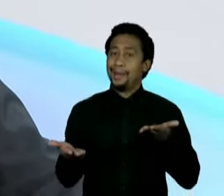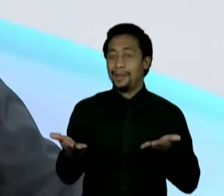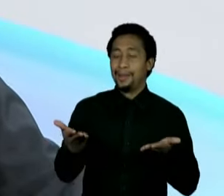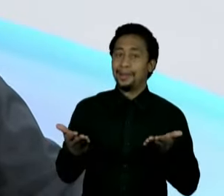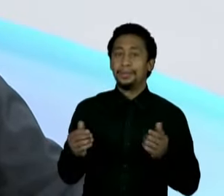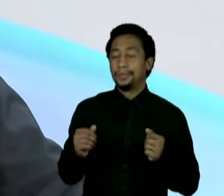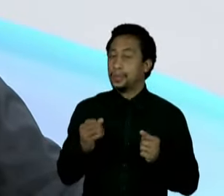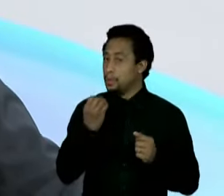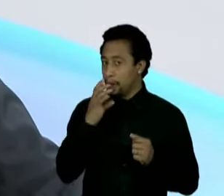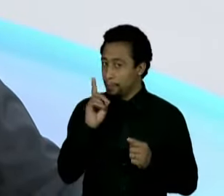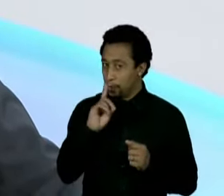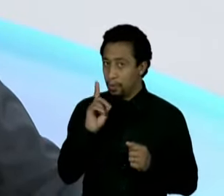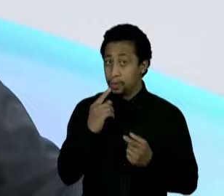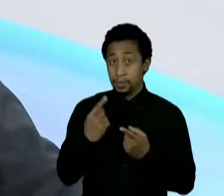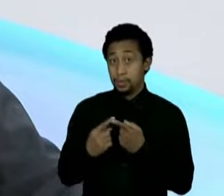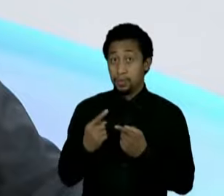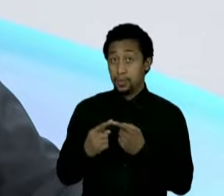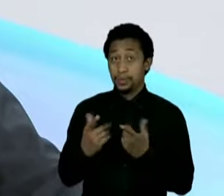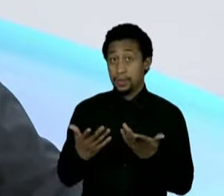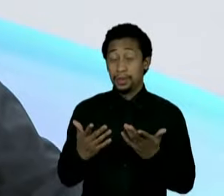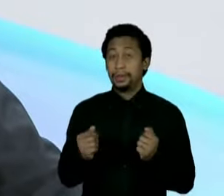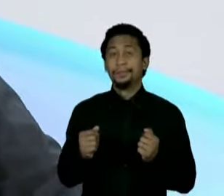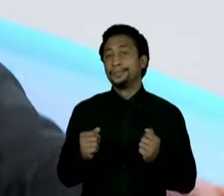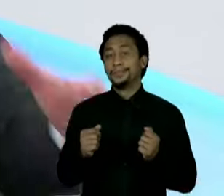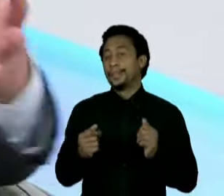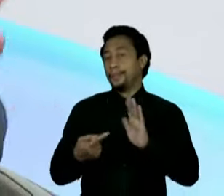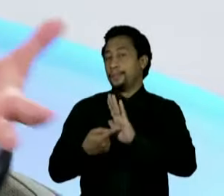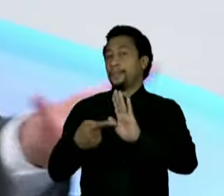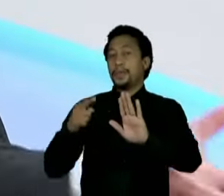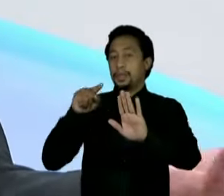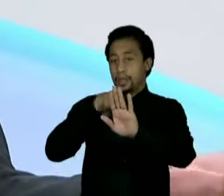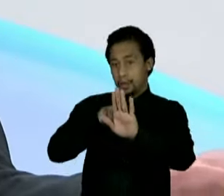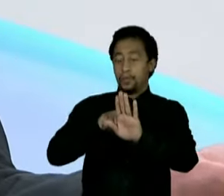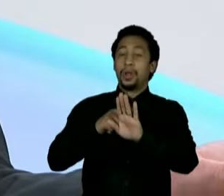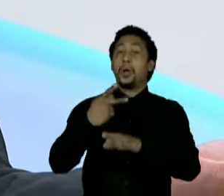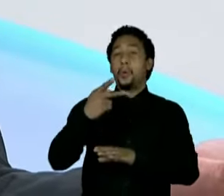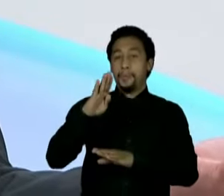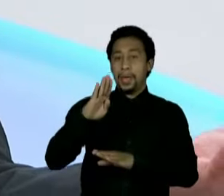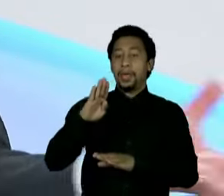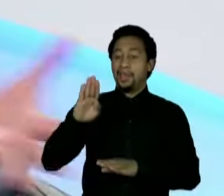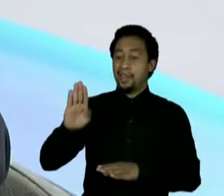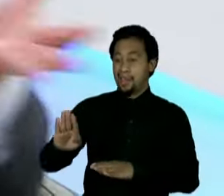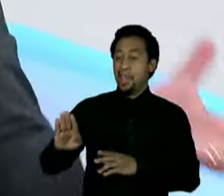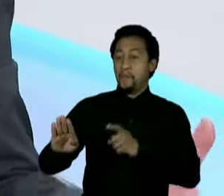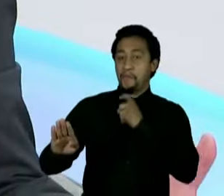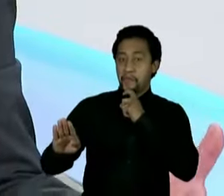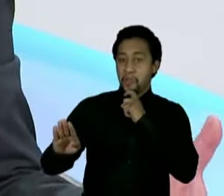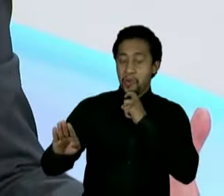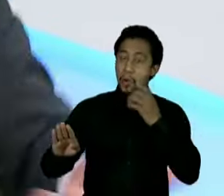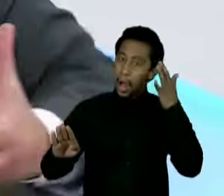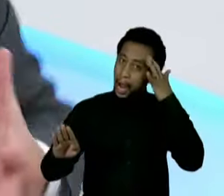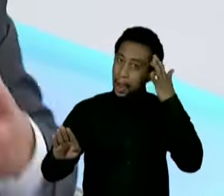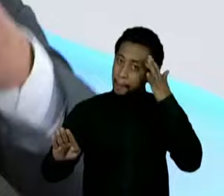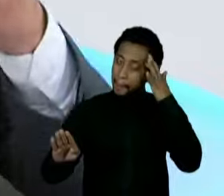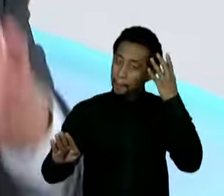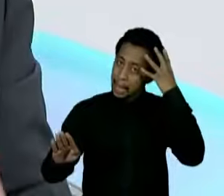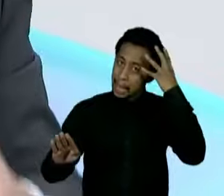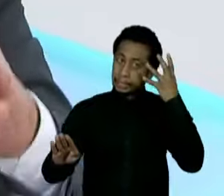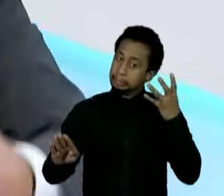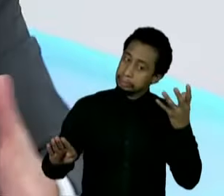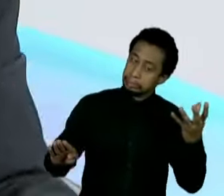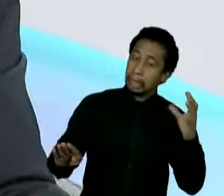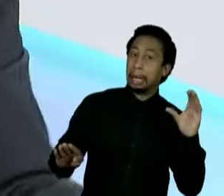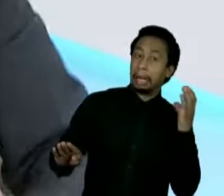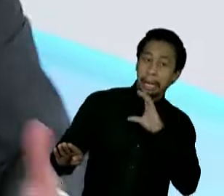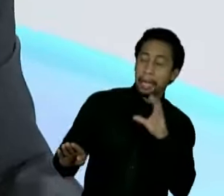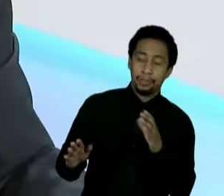média. Porque a pessoa põe o pé no freezer e a cabeça no forno. Quem que enriqueceu mais, Vera? Em São Paulo eu não conheço ninguém. Eu não conheço ninguém